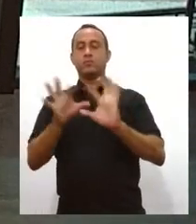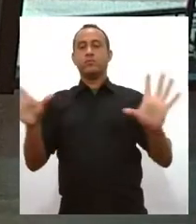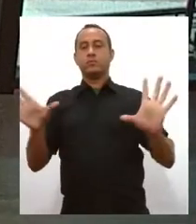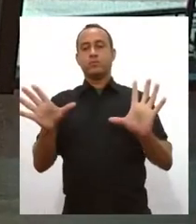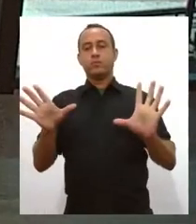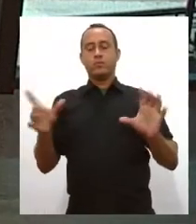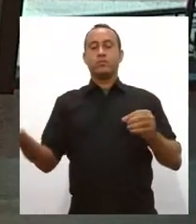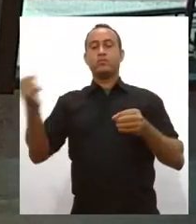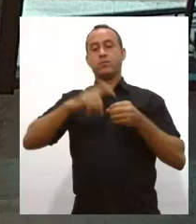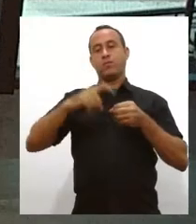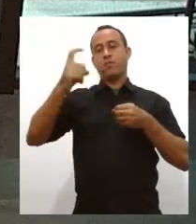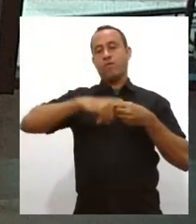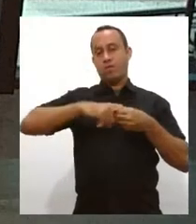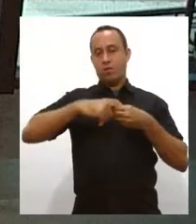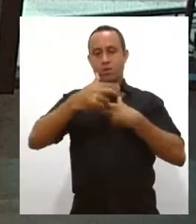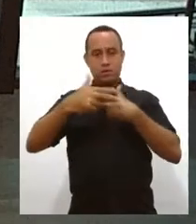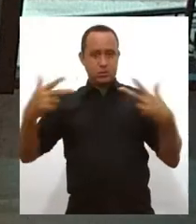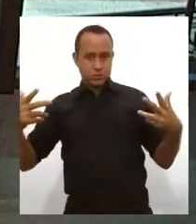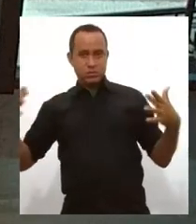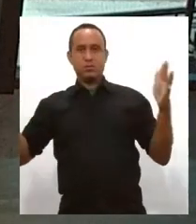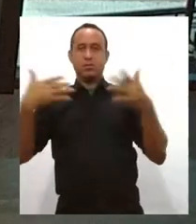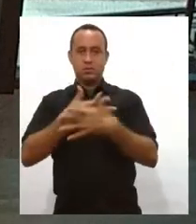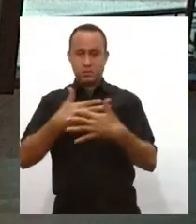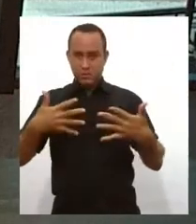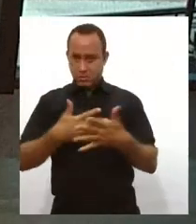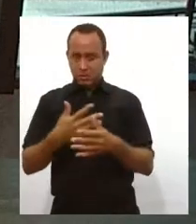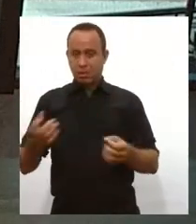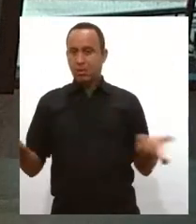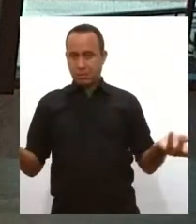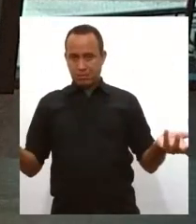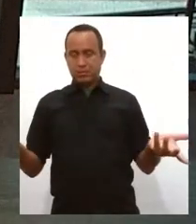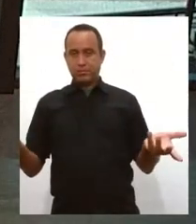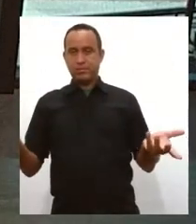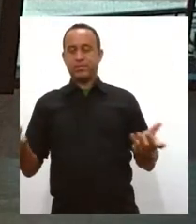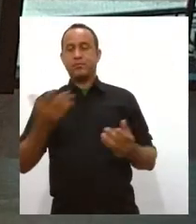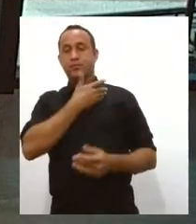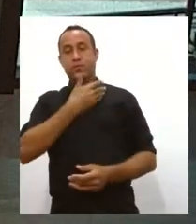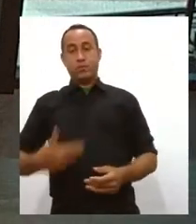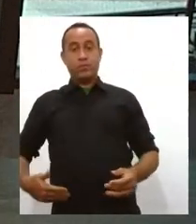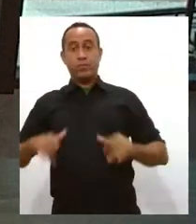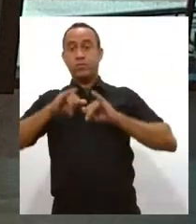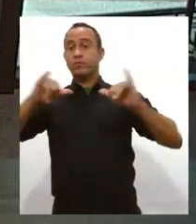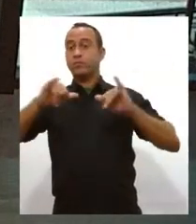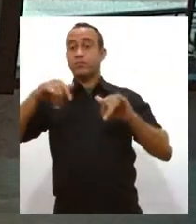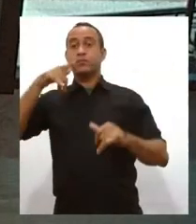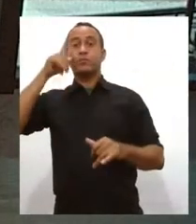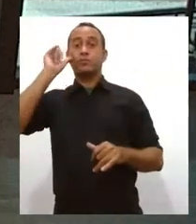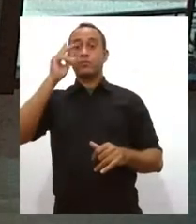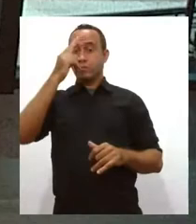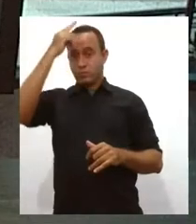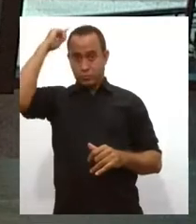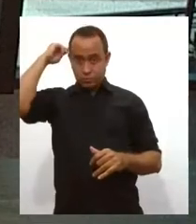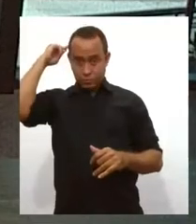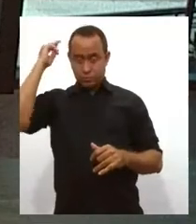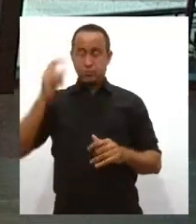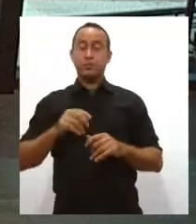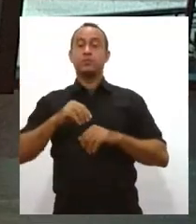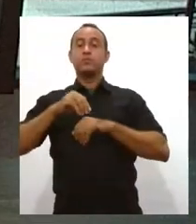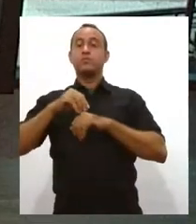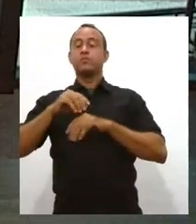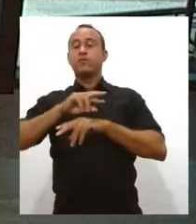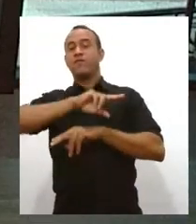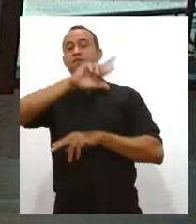retomada de tudo no nosso estado. O governador anunciou ontem várias atividades que já estão